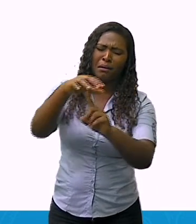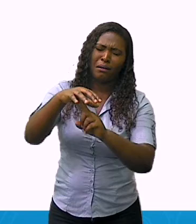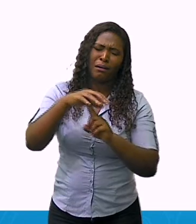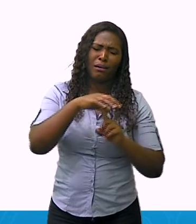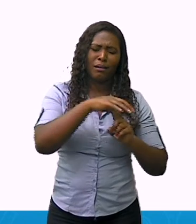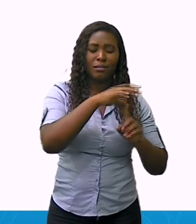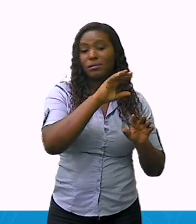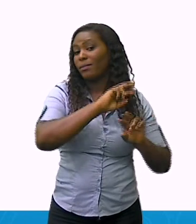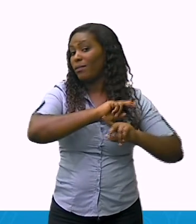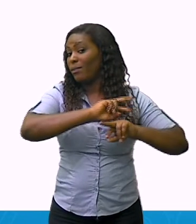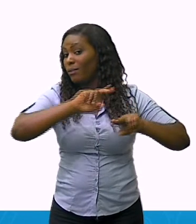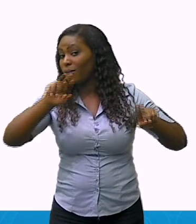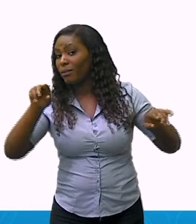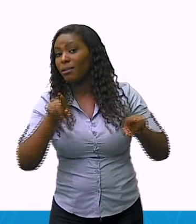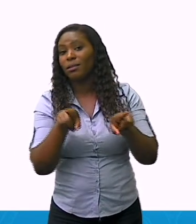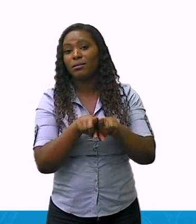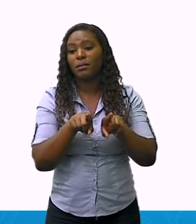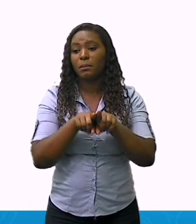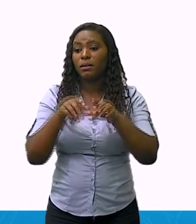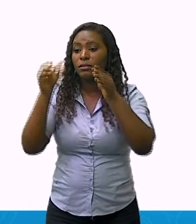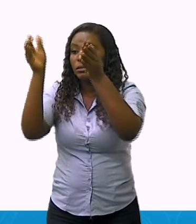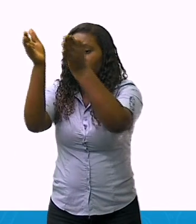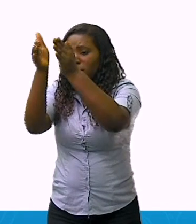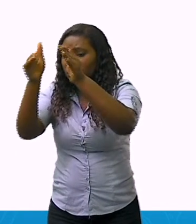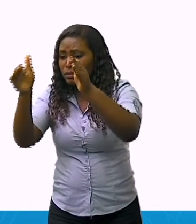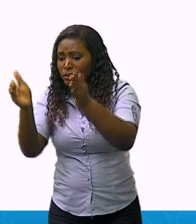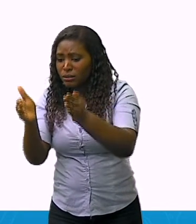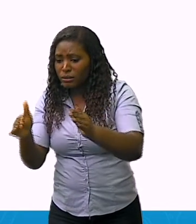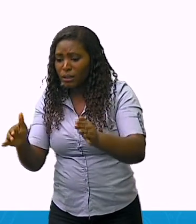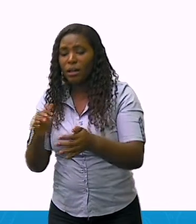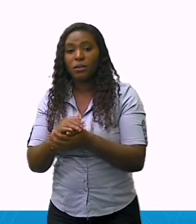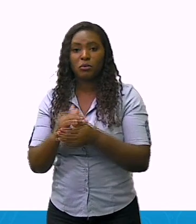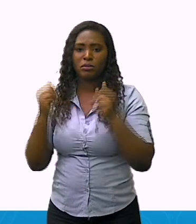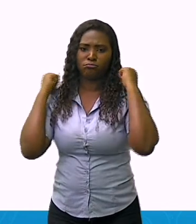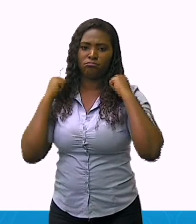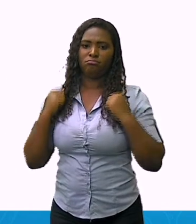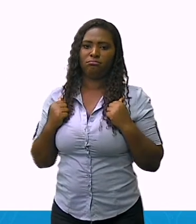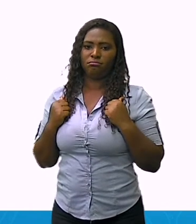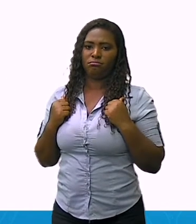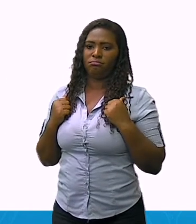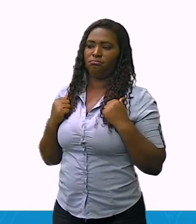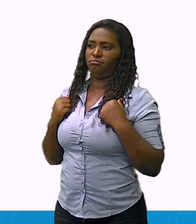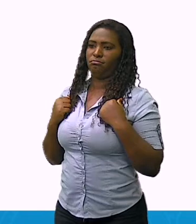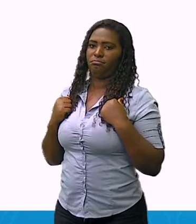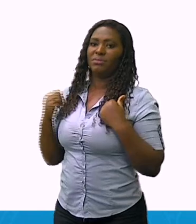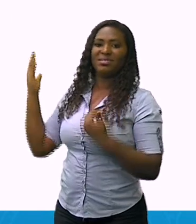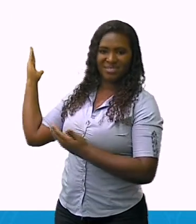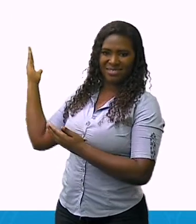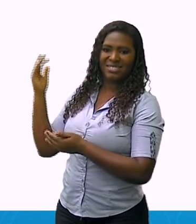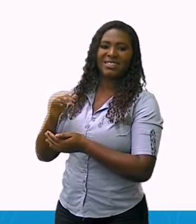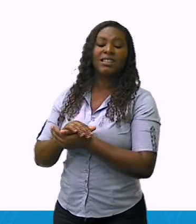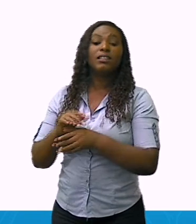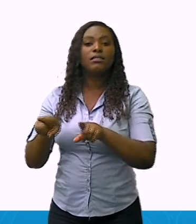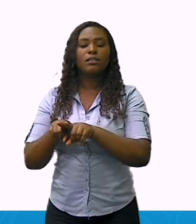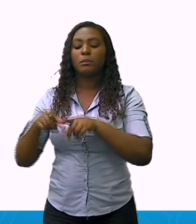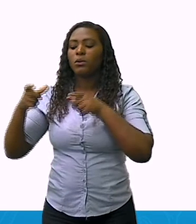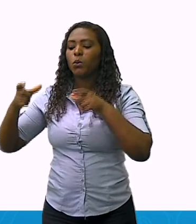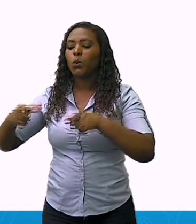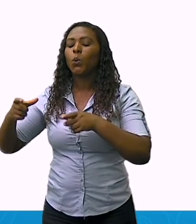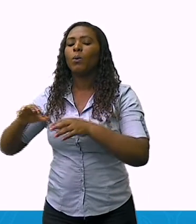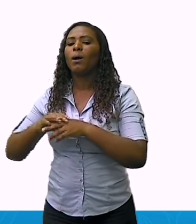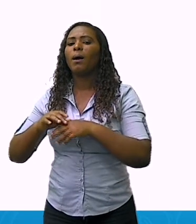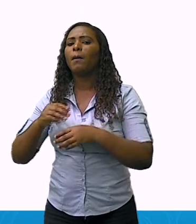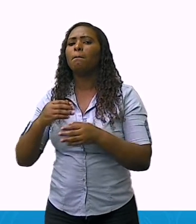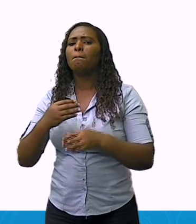ou mesmo os espaços públicos, como o teatro, museus, dentre outros